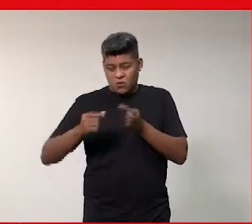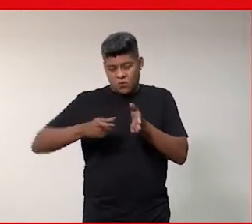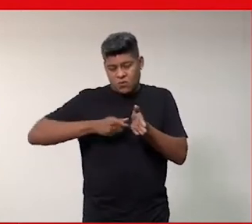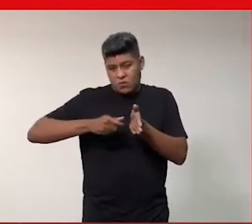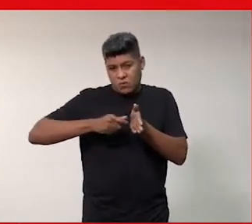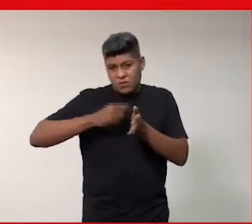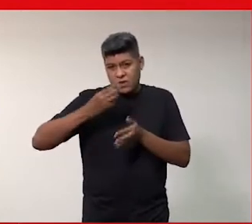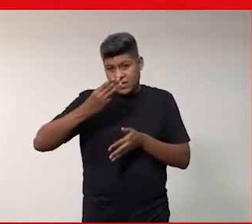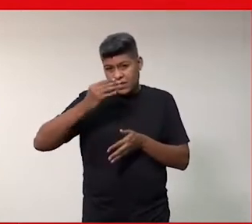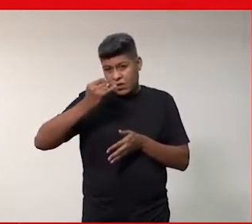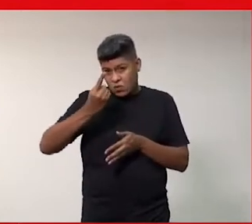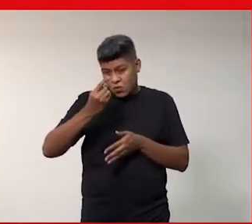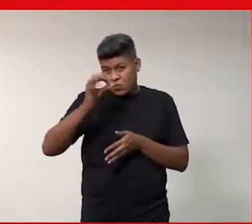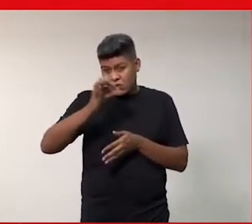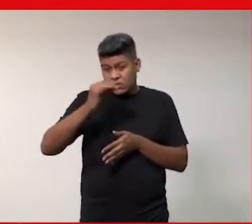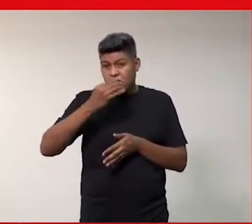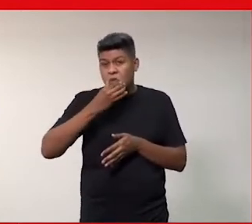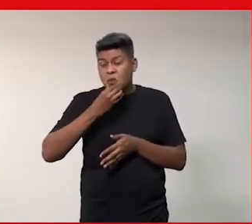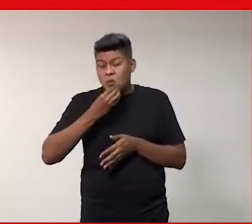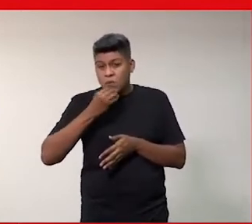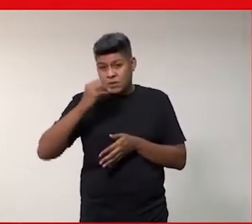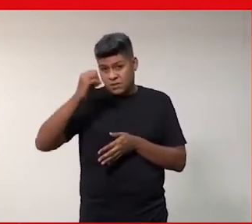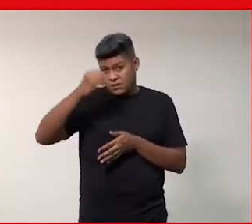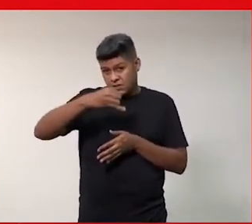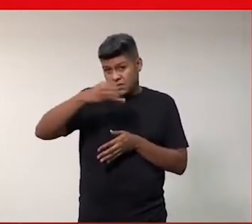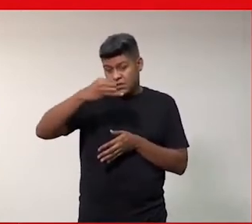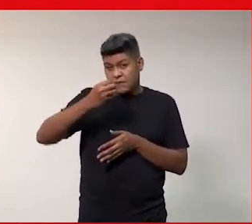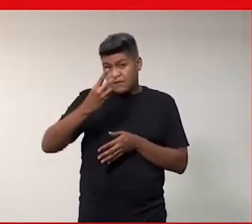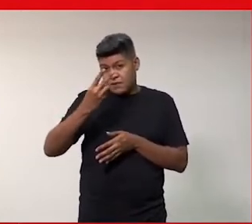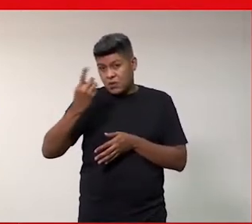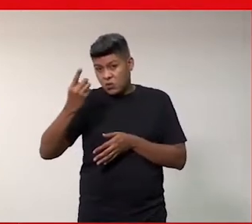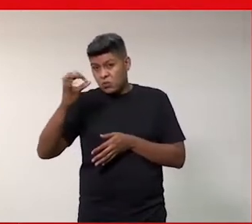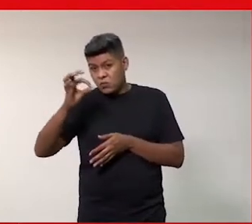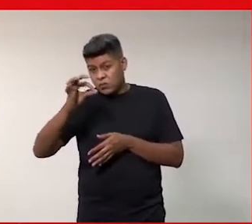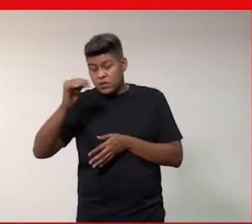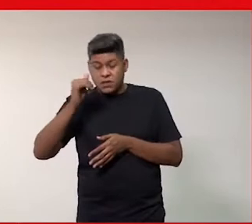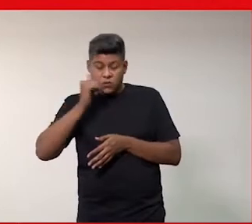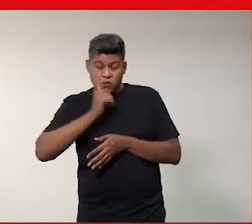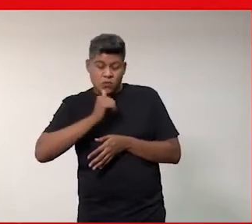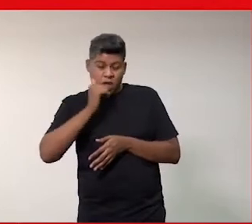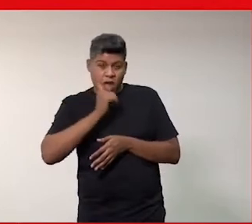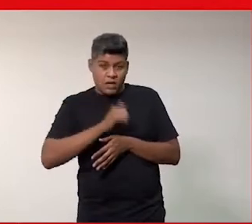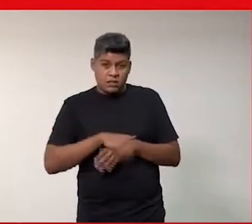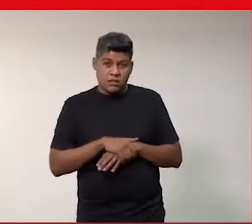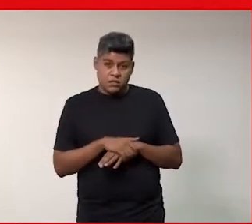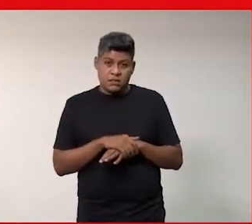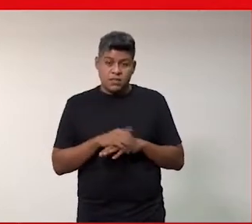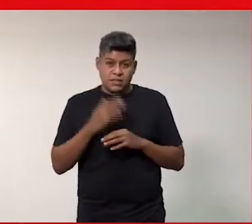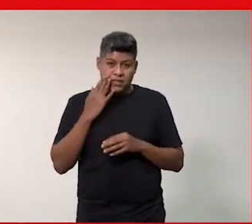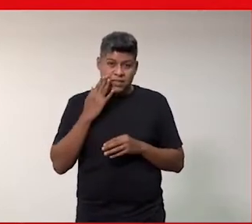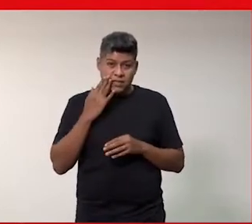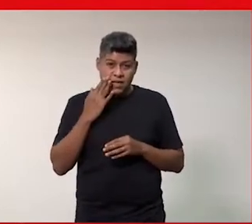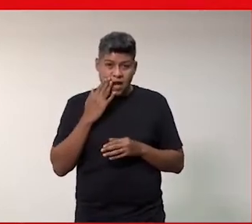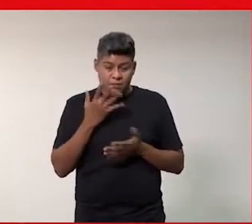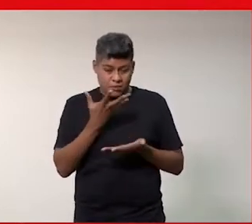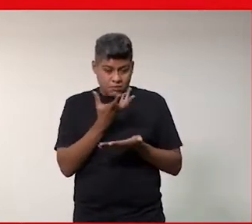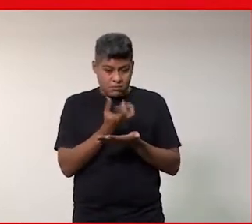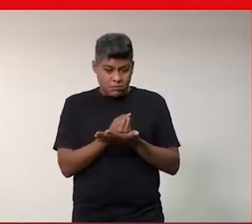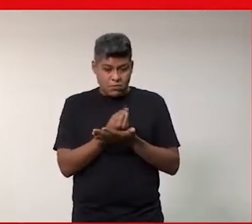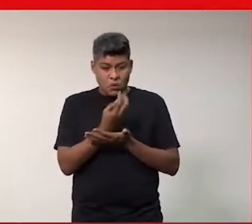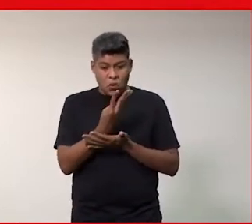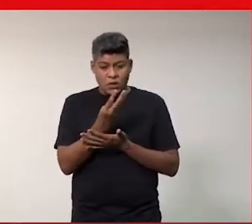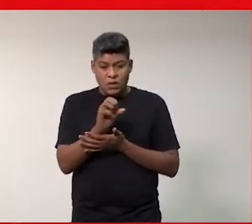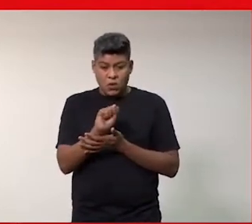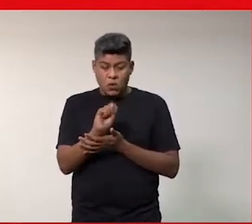% do público masculino sim, conta 21% do público feminino. Instalar o programa de computador, 48